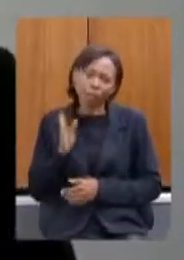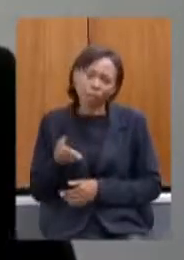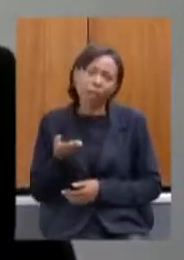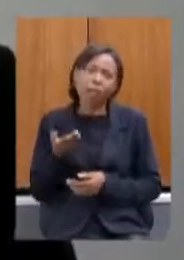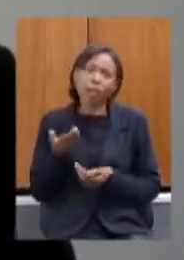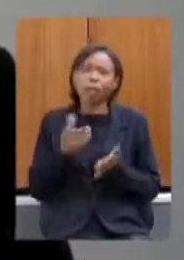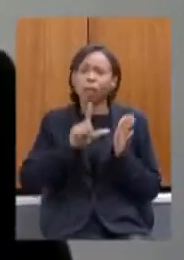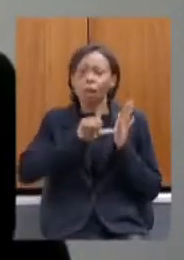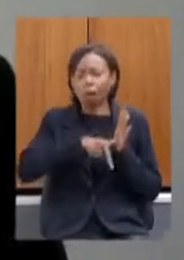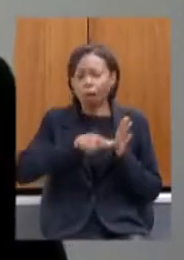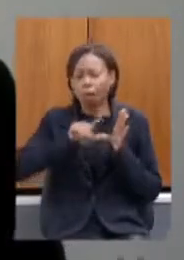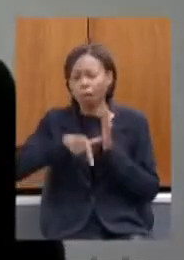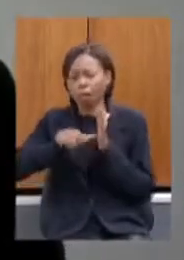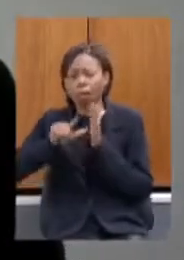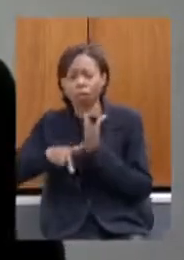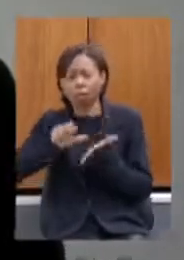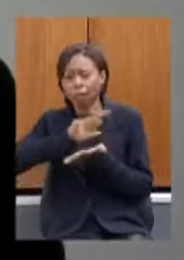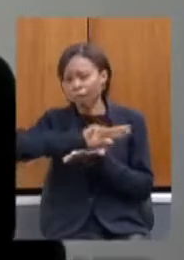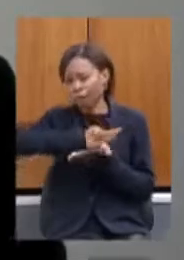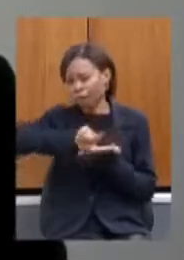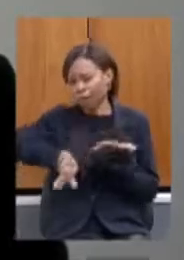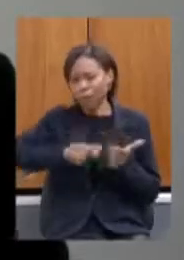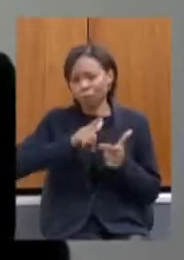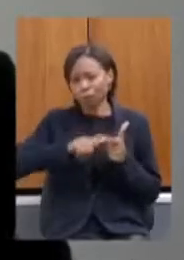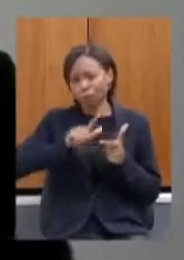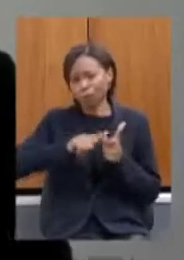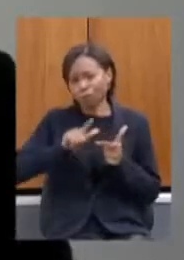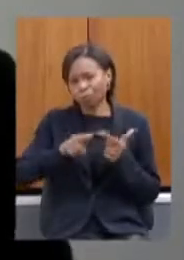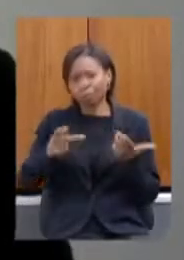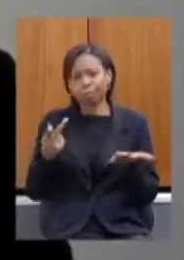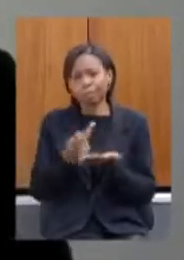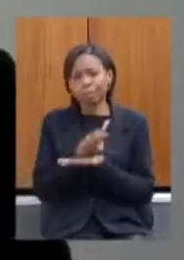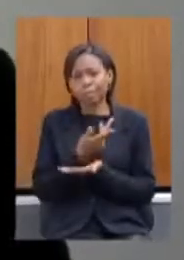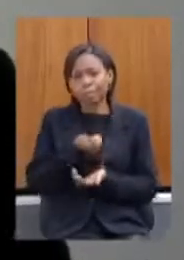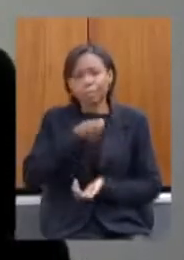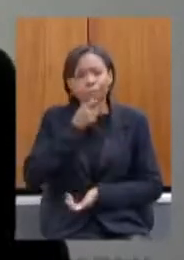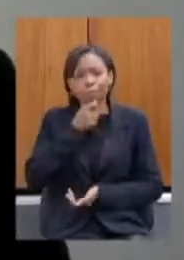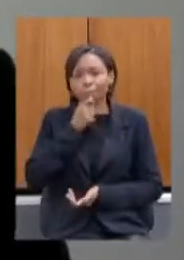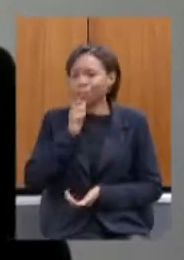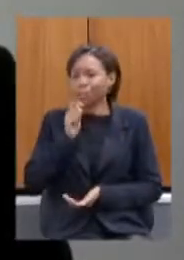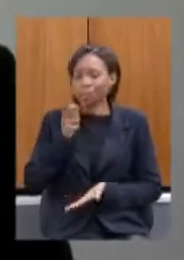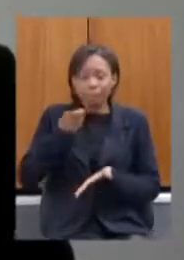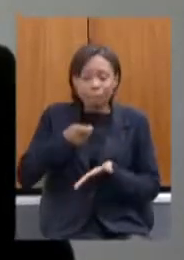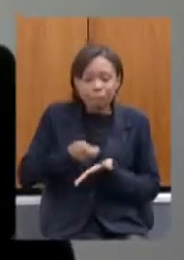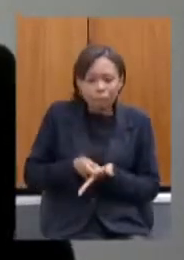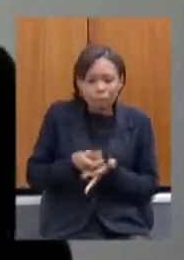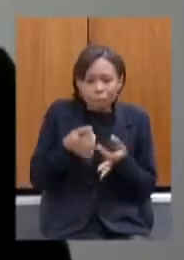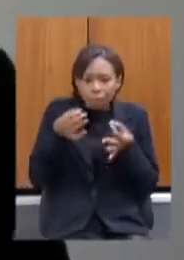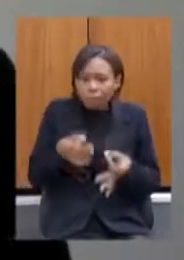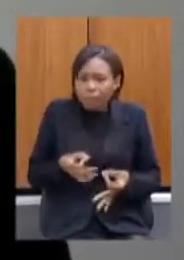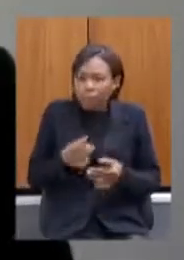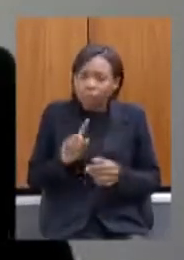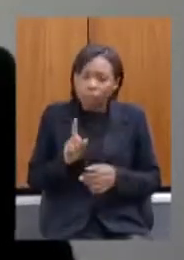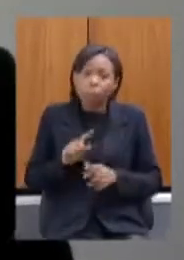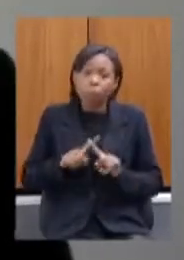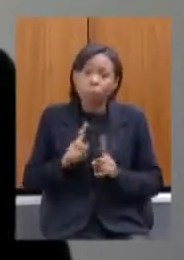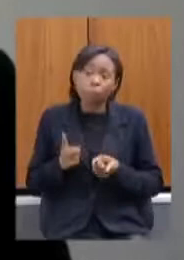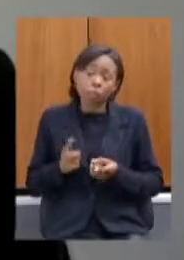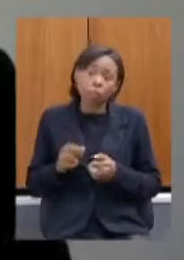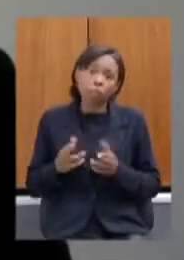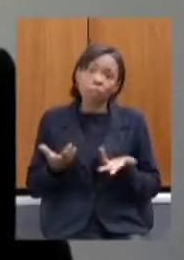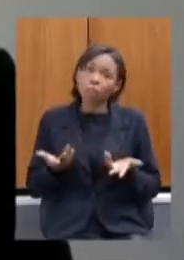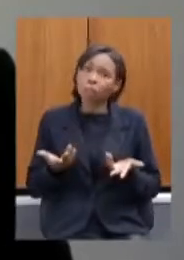tivemos várias adversidades então isso não trouxe ainda uma efetividade e não é responsável fazer